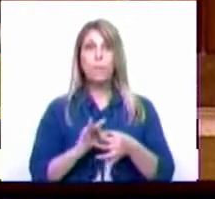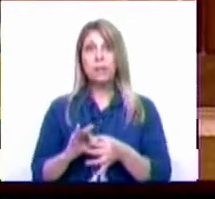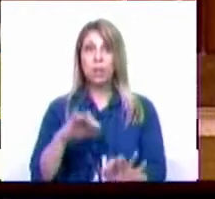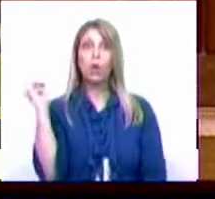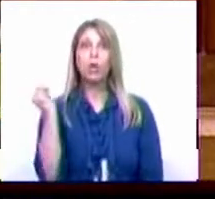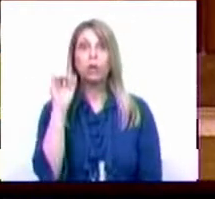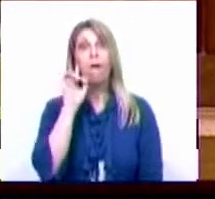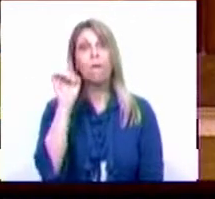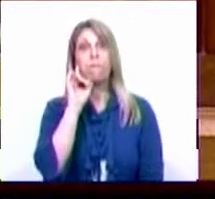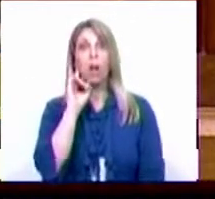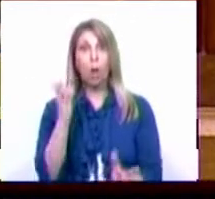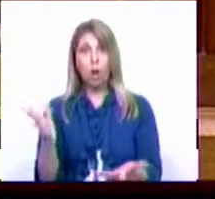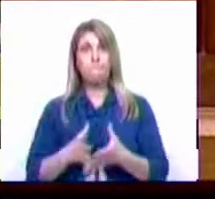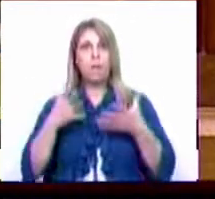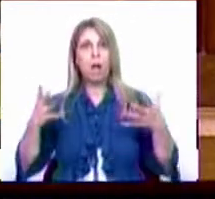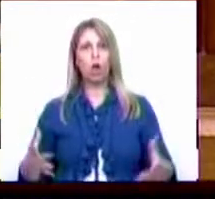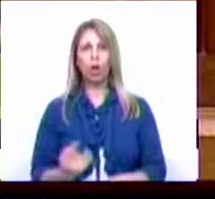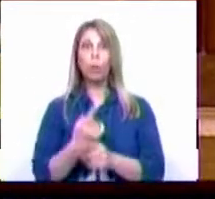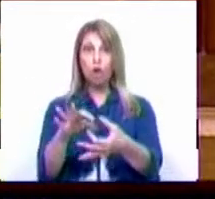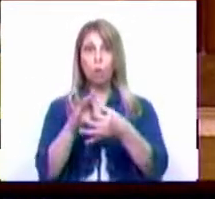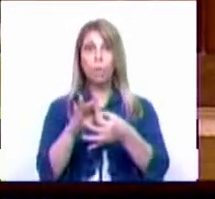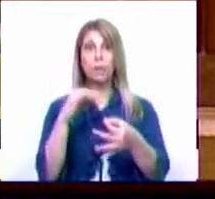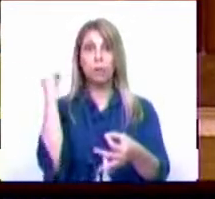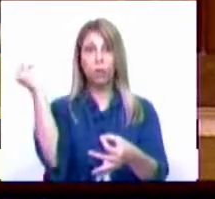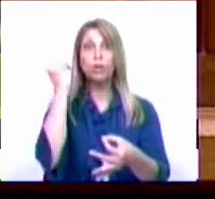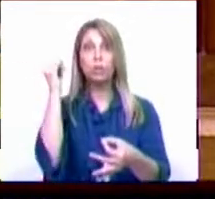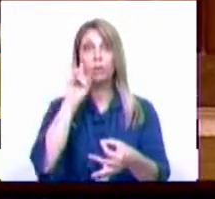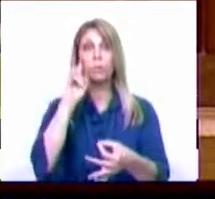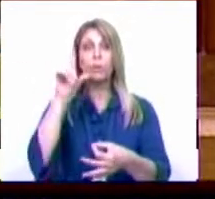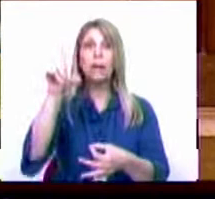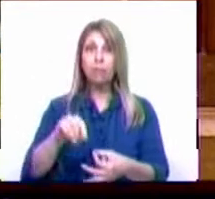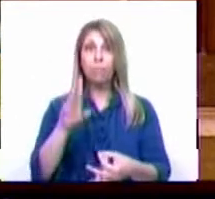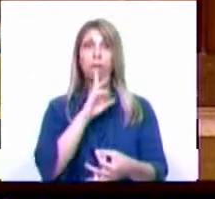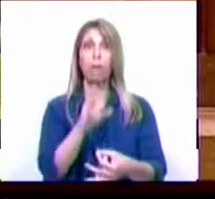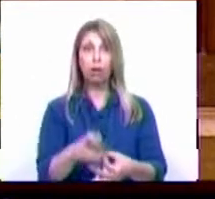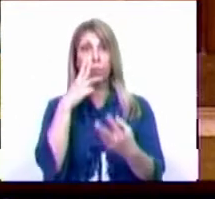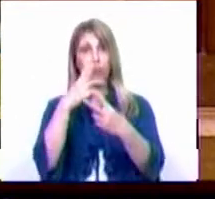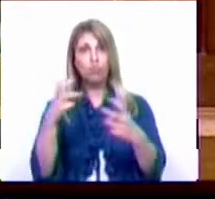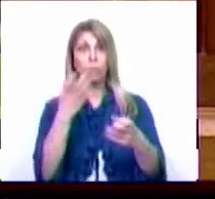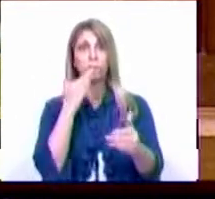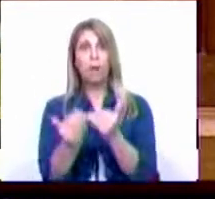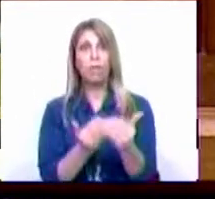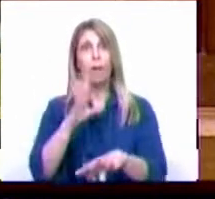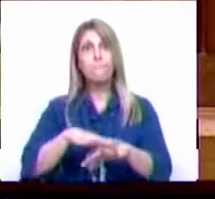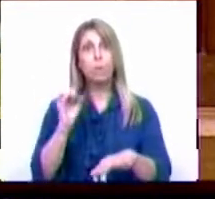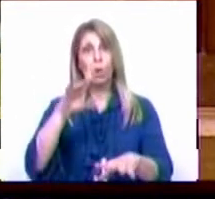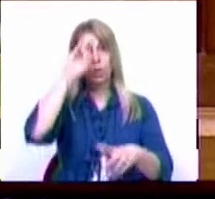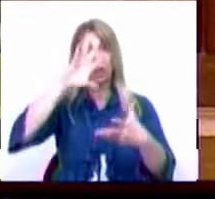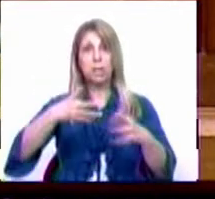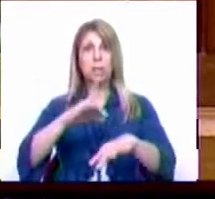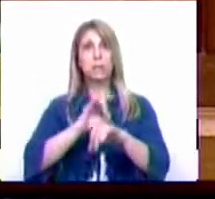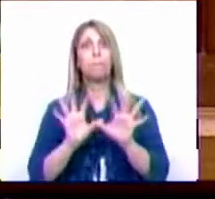é um valor maior, porque a cooperação institucional tem sido também ela muito relevante em encontrar respostas eficazes a esta crise pandémica.